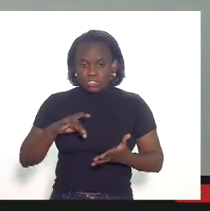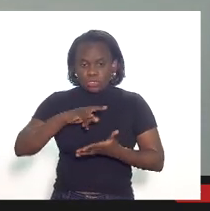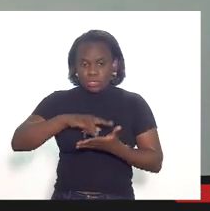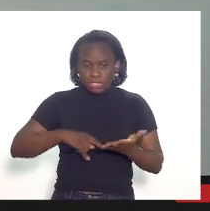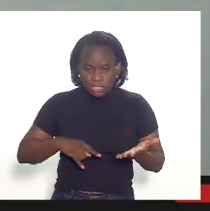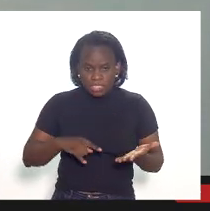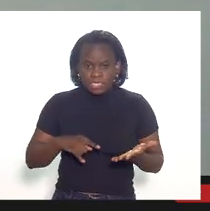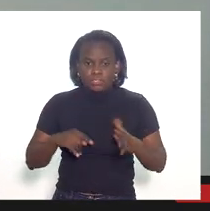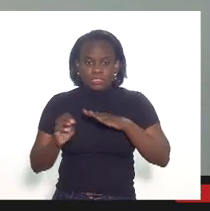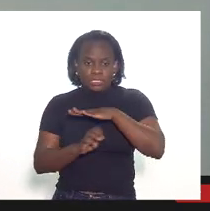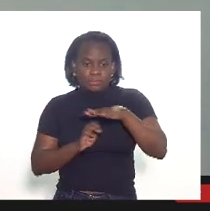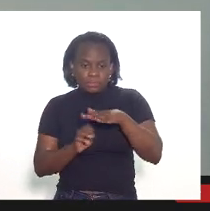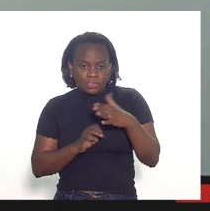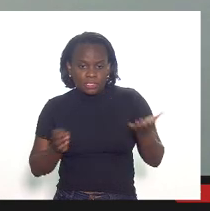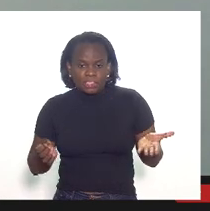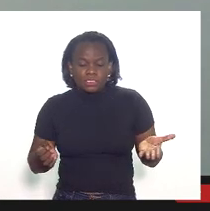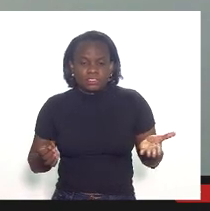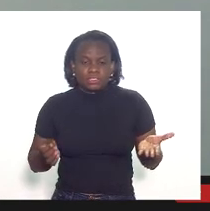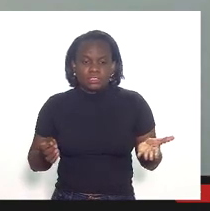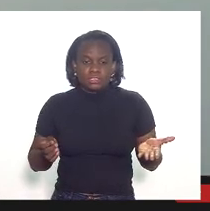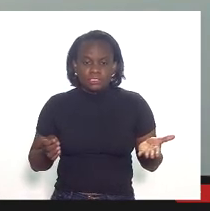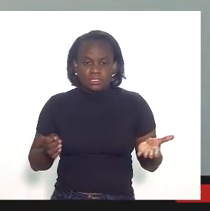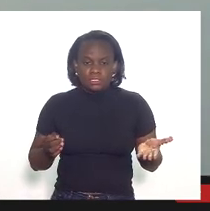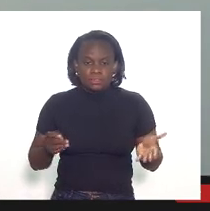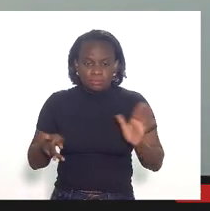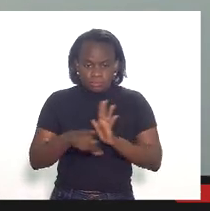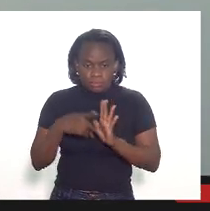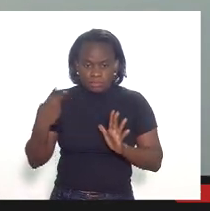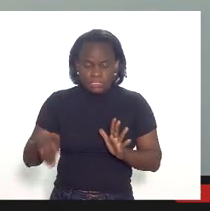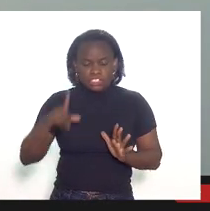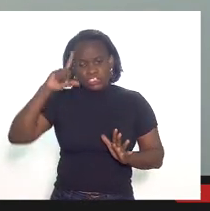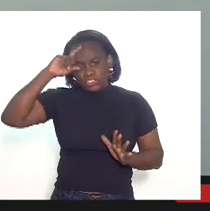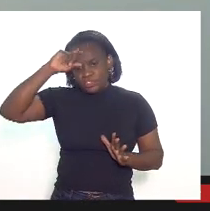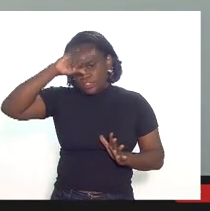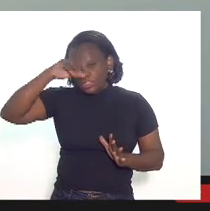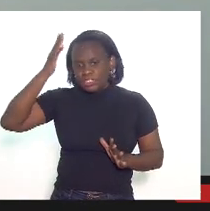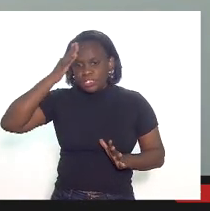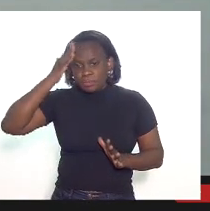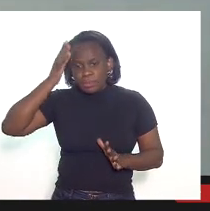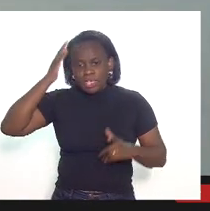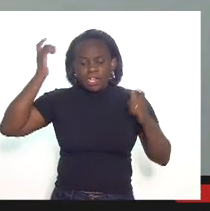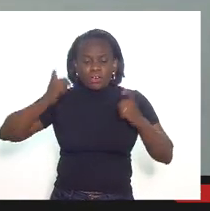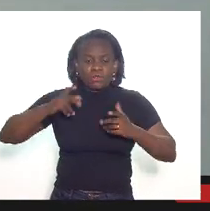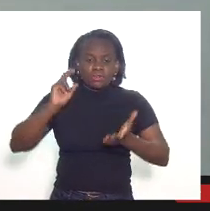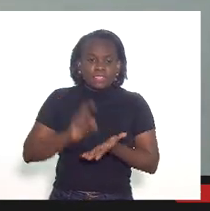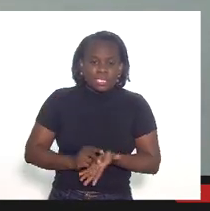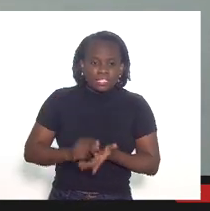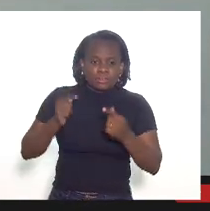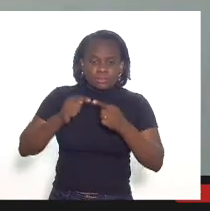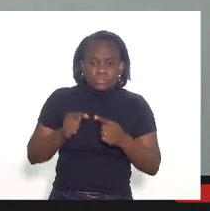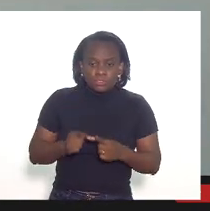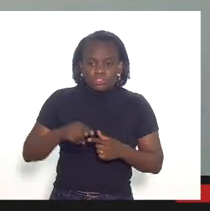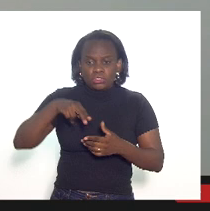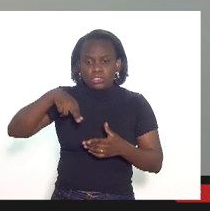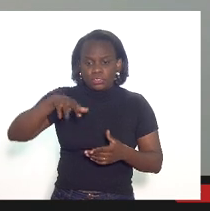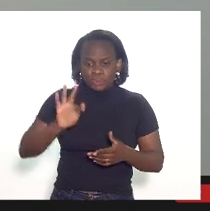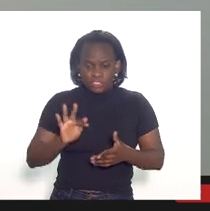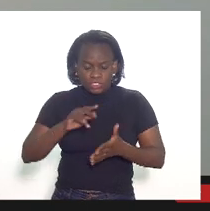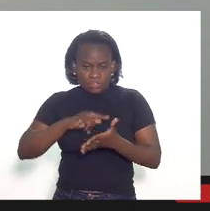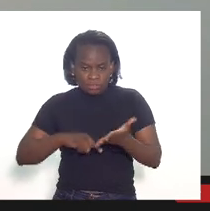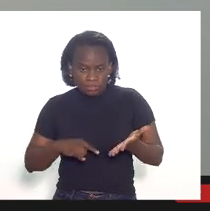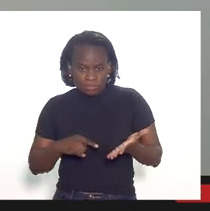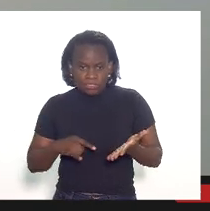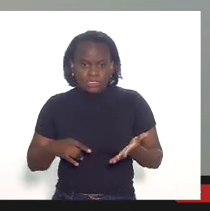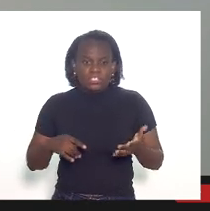com a empresa matriz fica difícil você saber onde foi de fato aplicado a nota fiscal ela traz um rastro